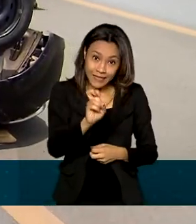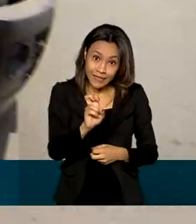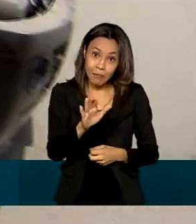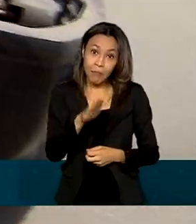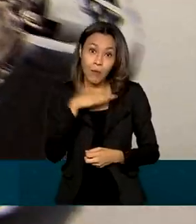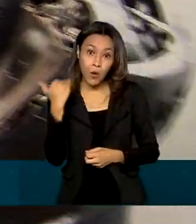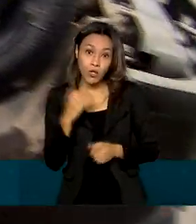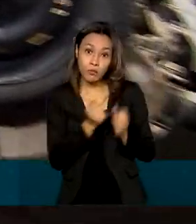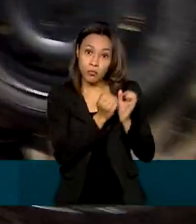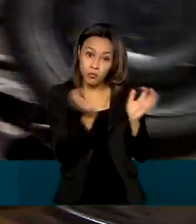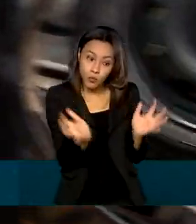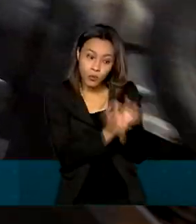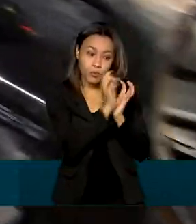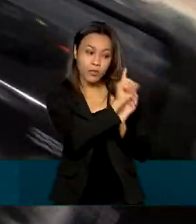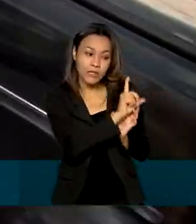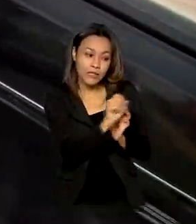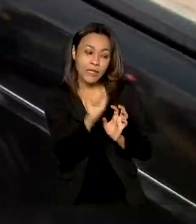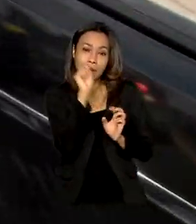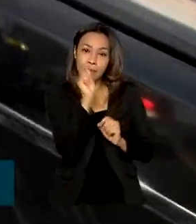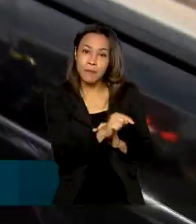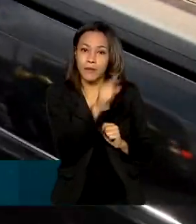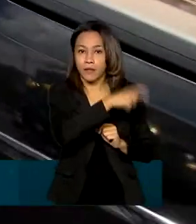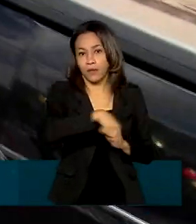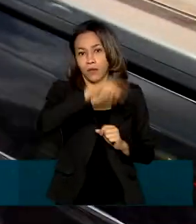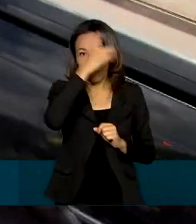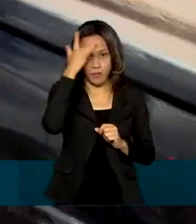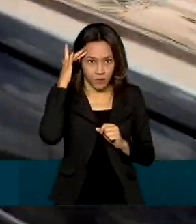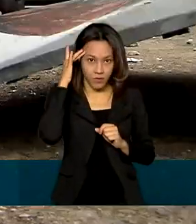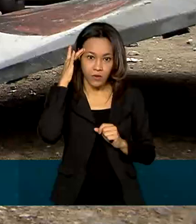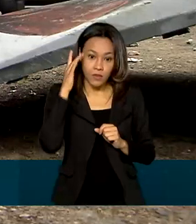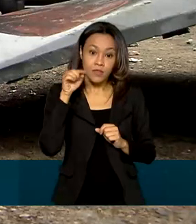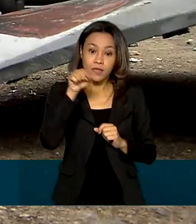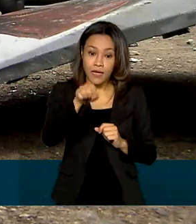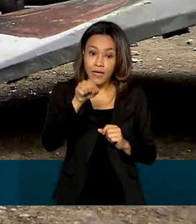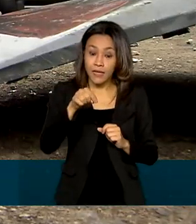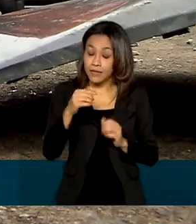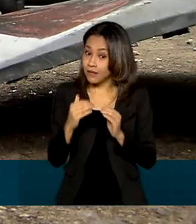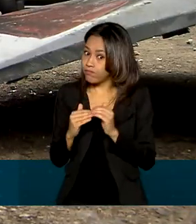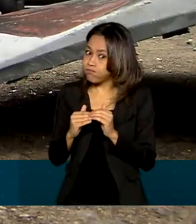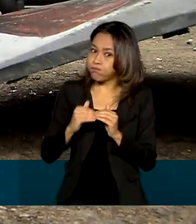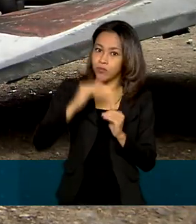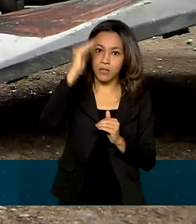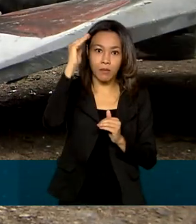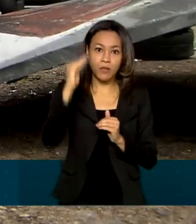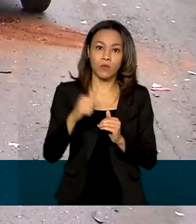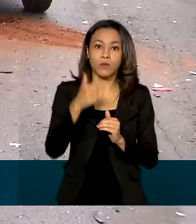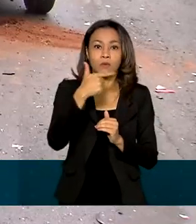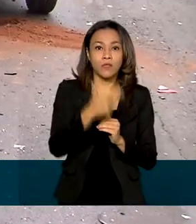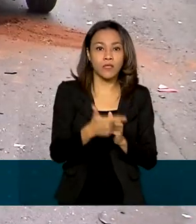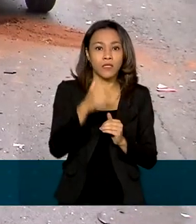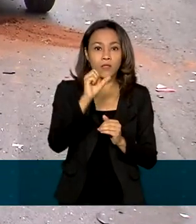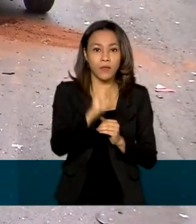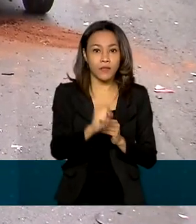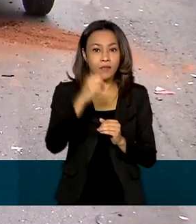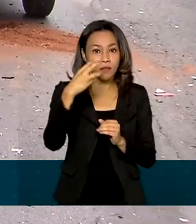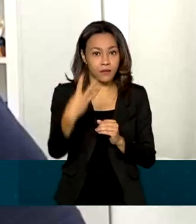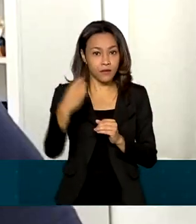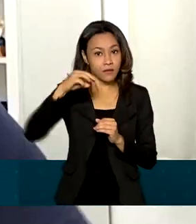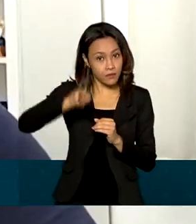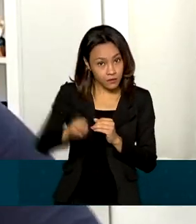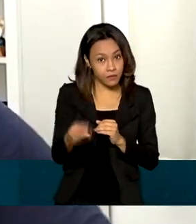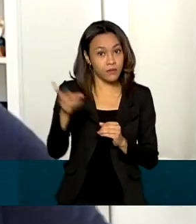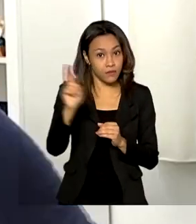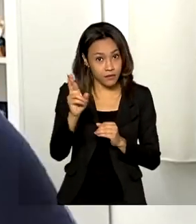habitantes. O total gasto no SUS, com internações de vítimas do trânsito, ultrapassou 283 milhões de reais.